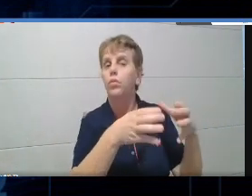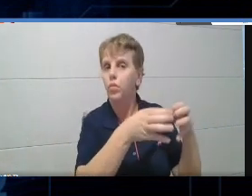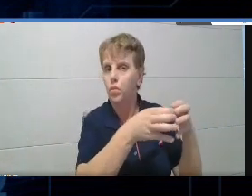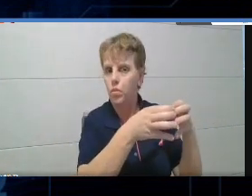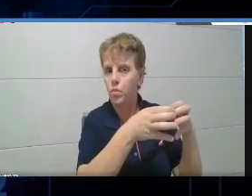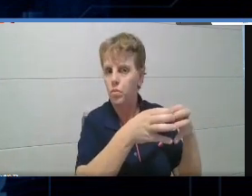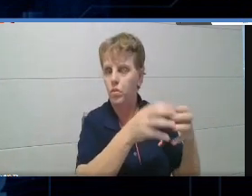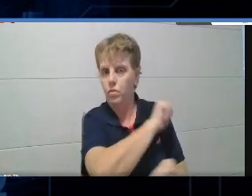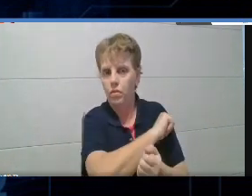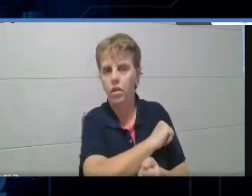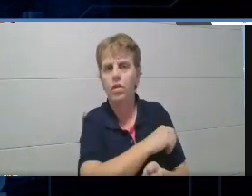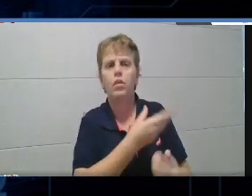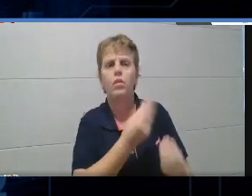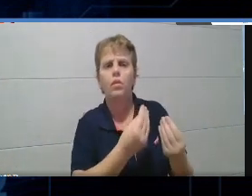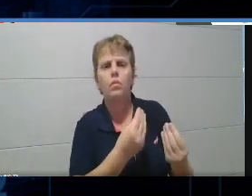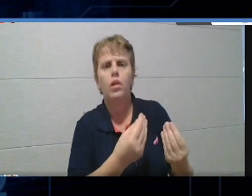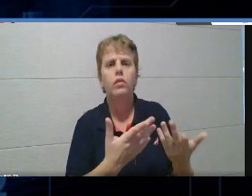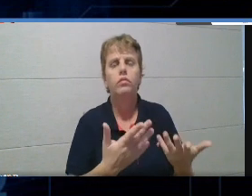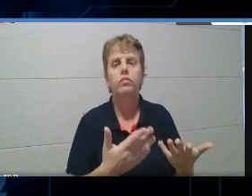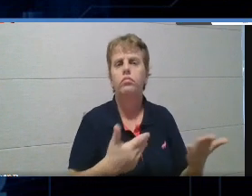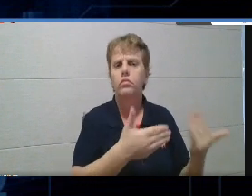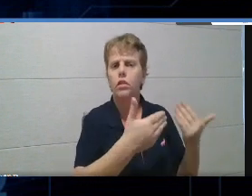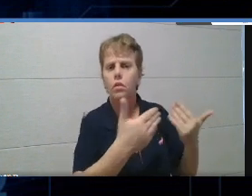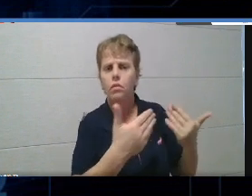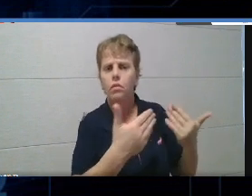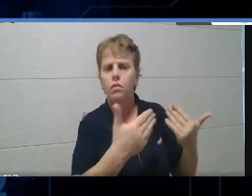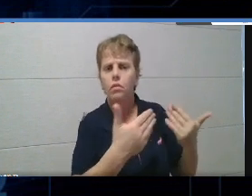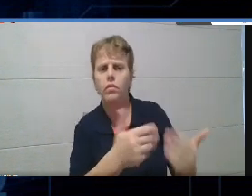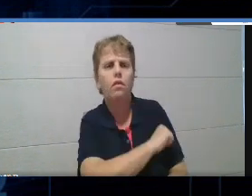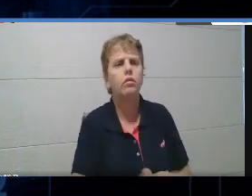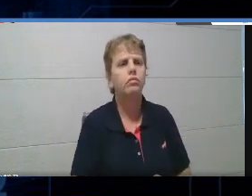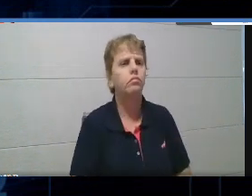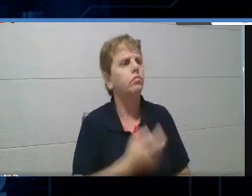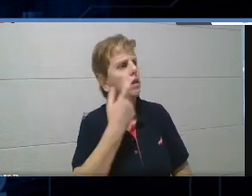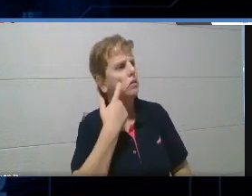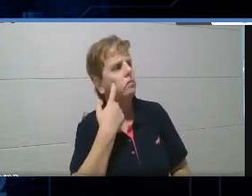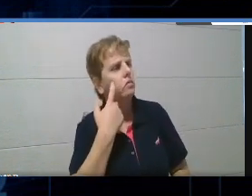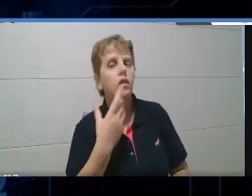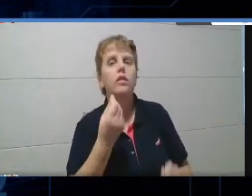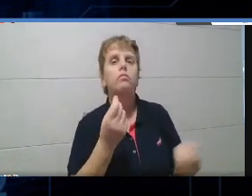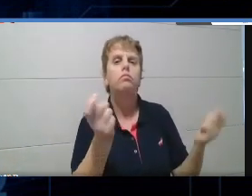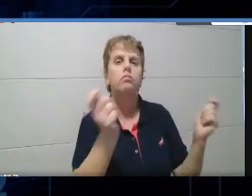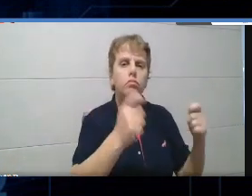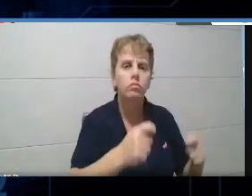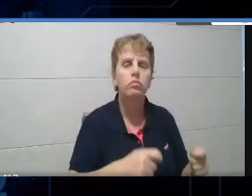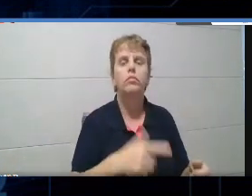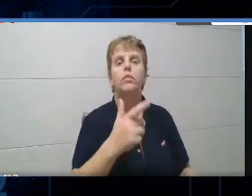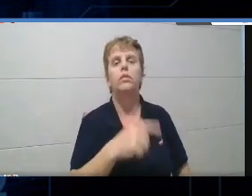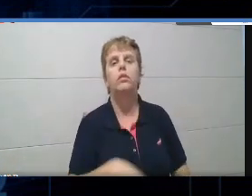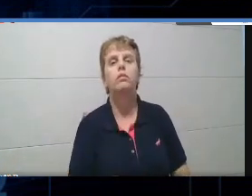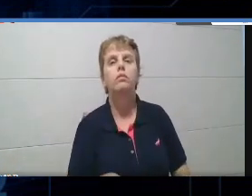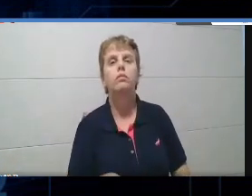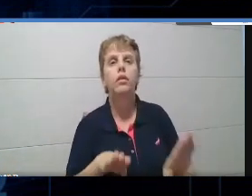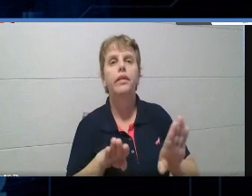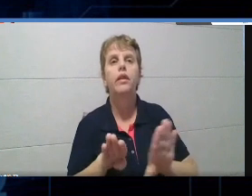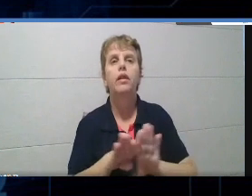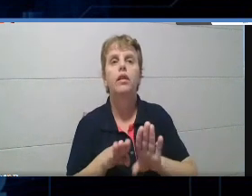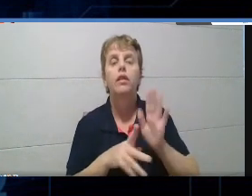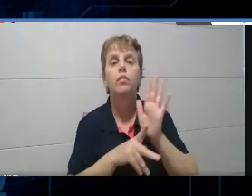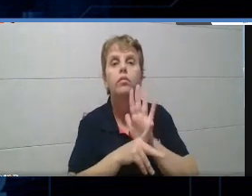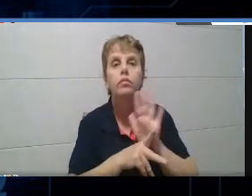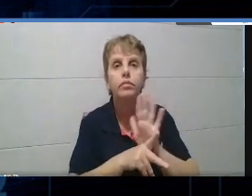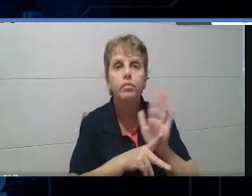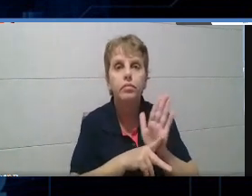Então, como é que ele funciona, é importante conversar com eles, ver essas possibilidades, tá? Investigativas, e aí você vai fazer